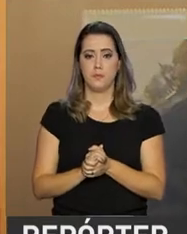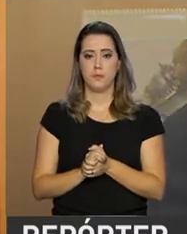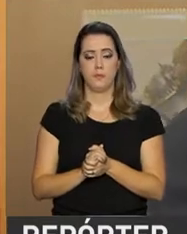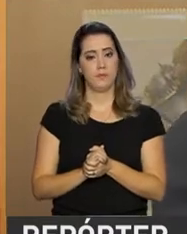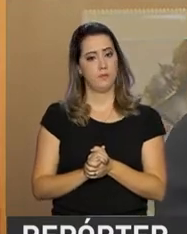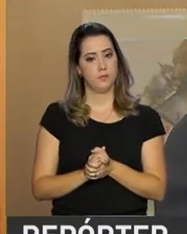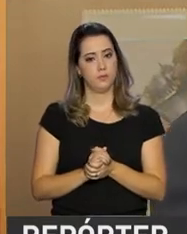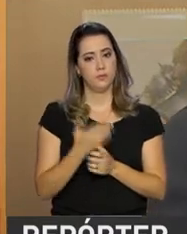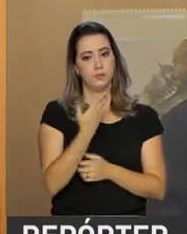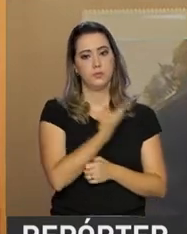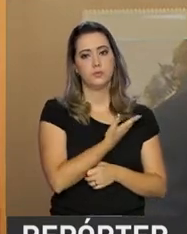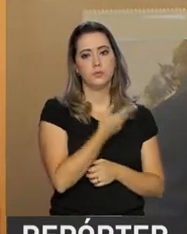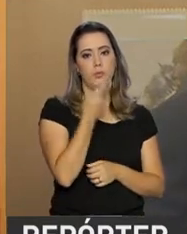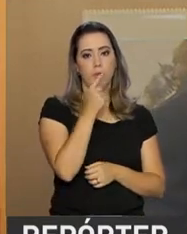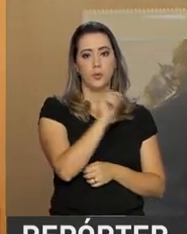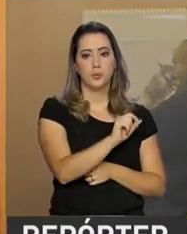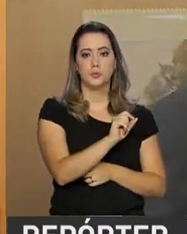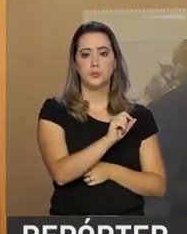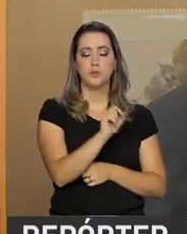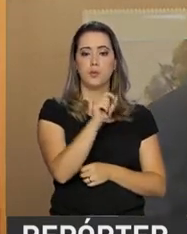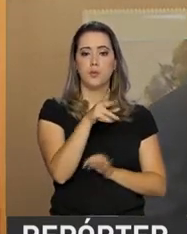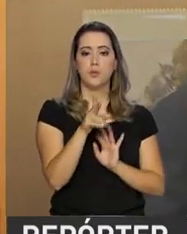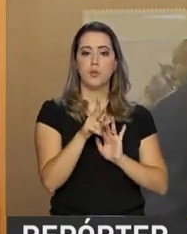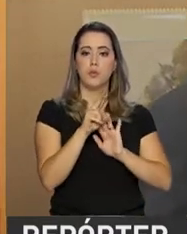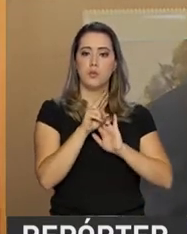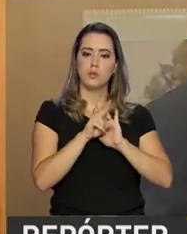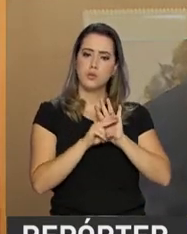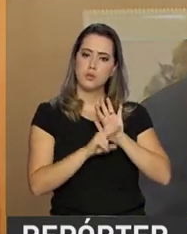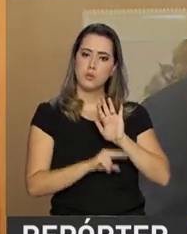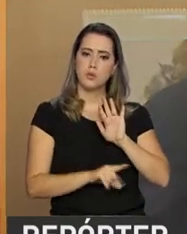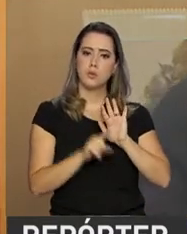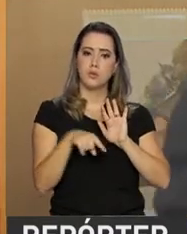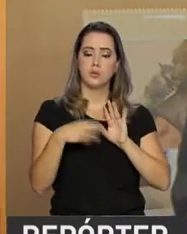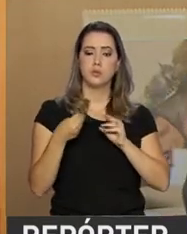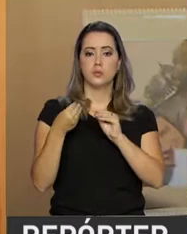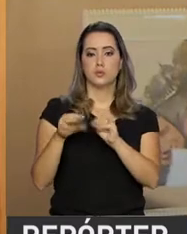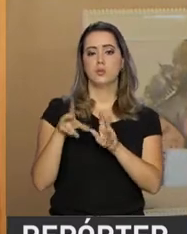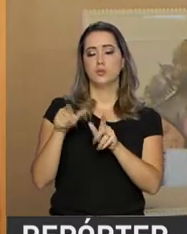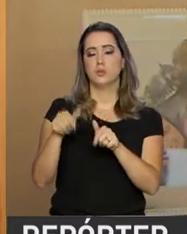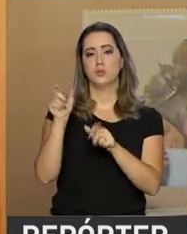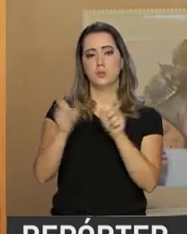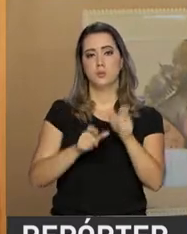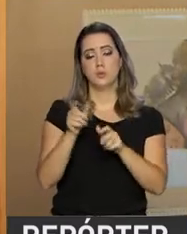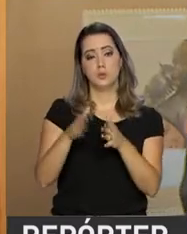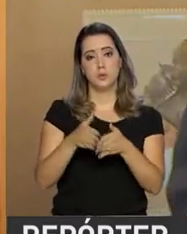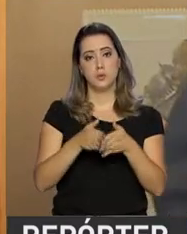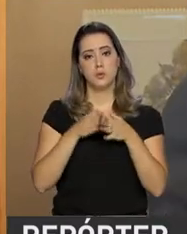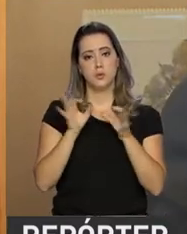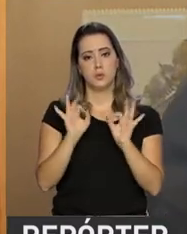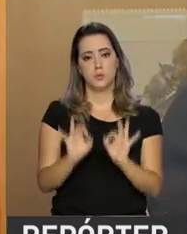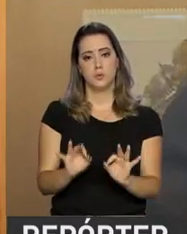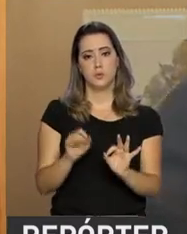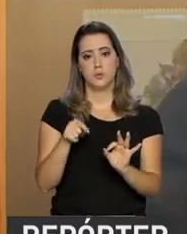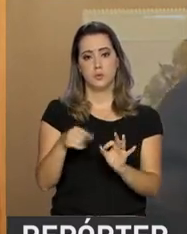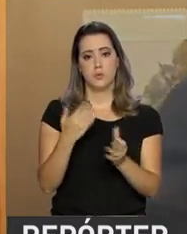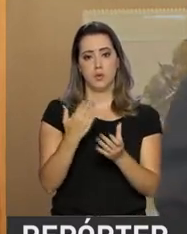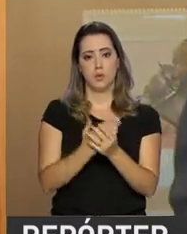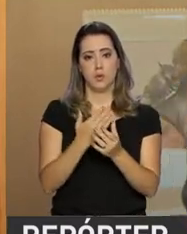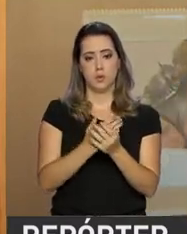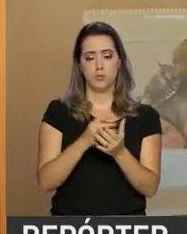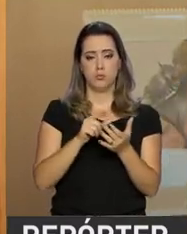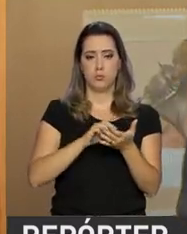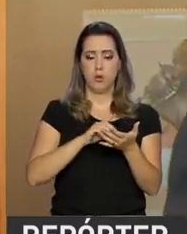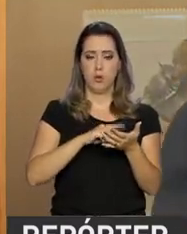Com essa portaria, que valida a todos aqueles que solicitaram devidamente as suas carteiras, ou seja,